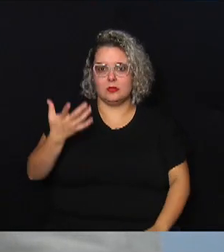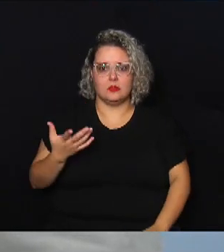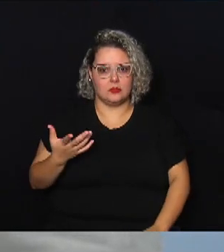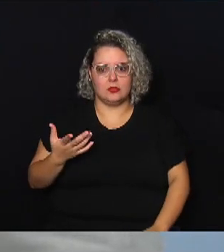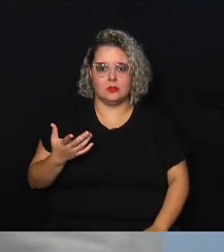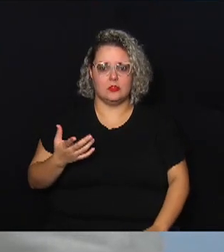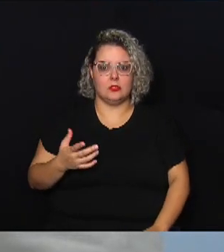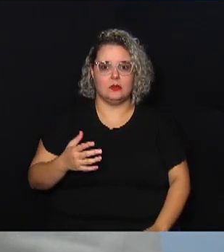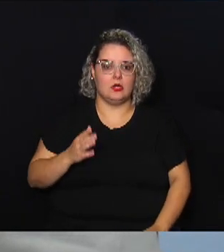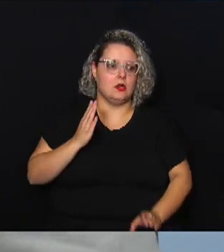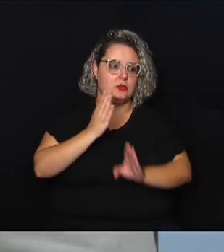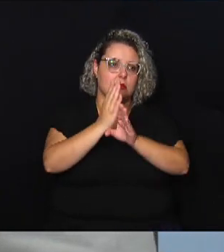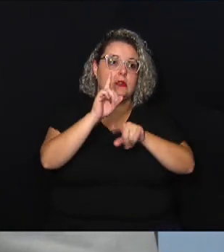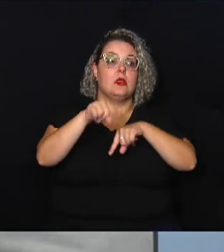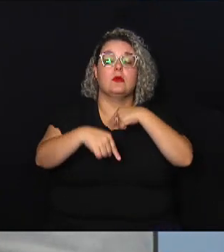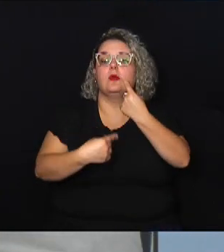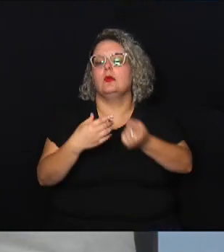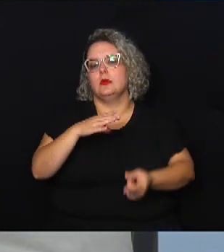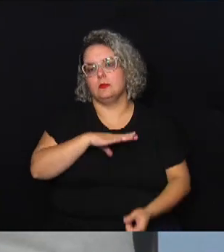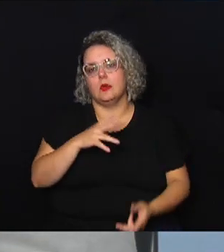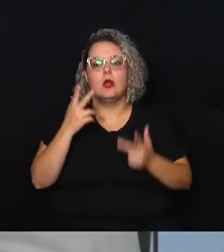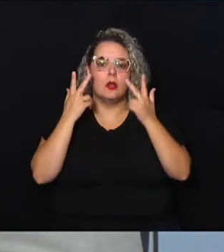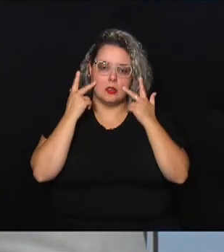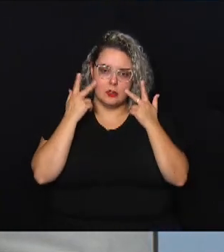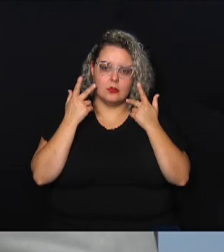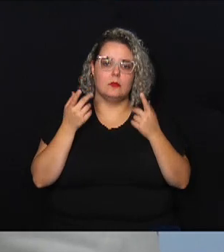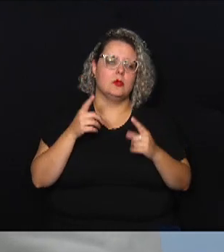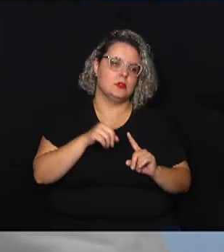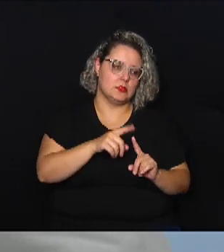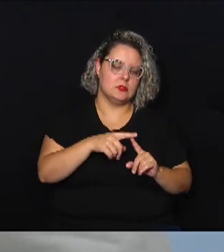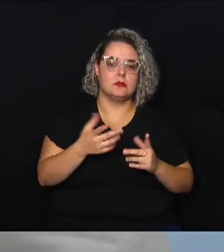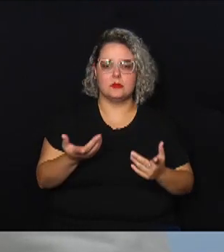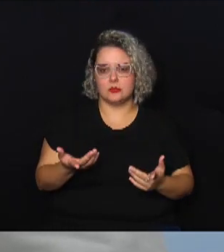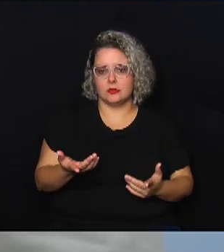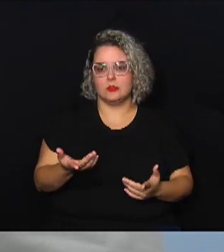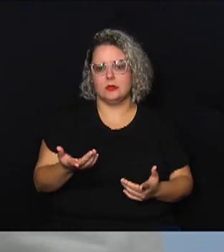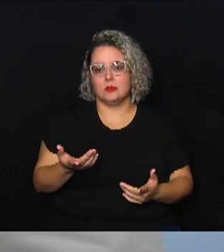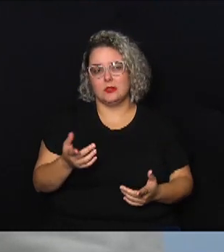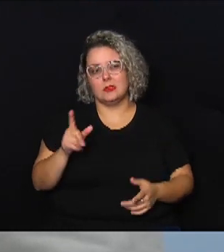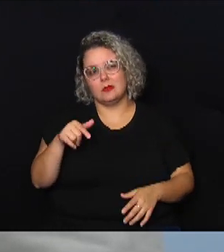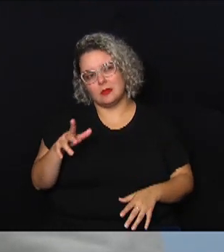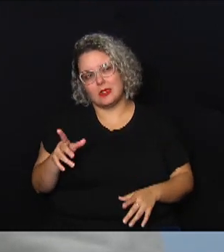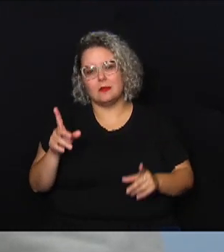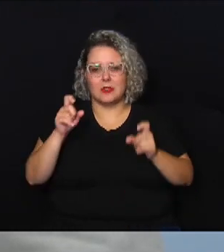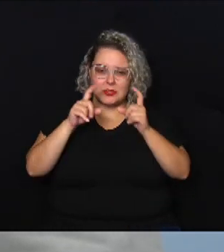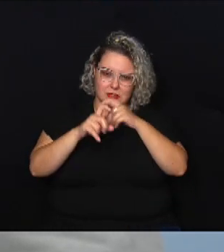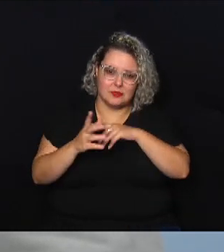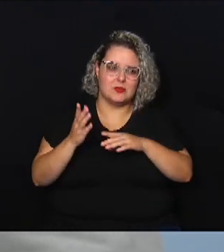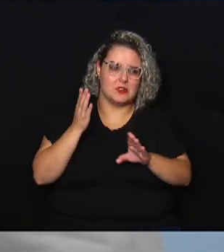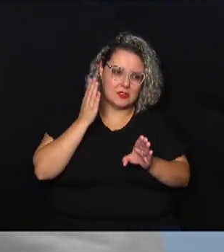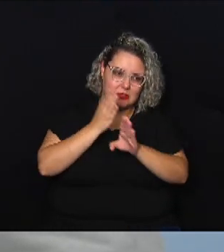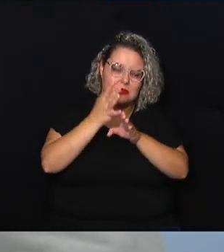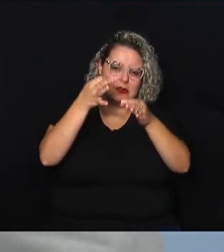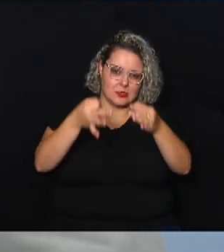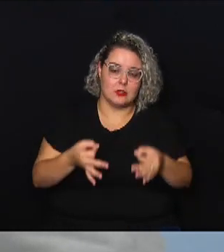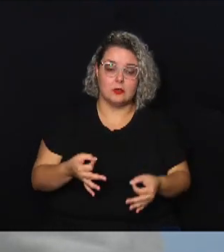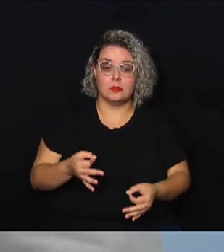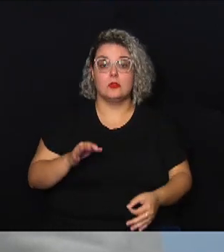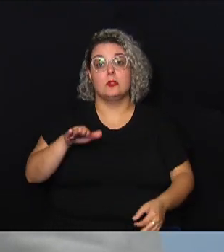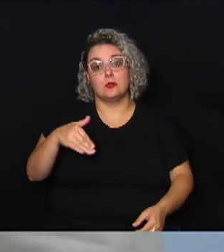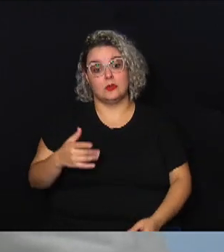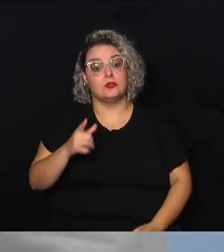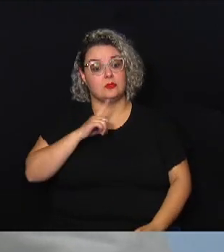algo assim normal nesse tipo de ocorrência então acaba sendo um pouco flutuante então enquanto ainda houver alguém